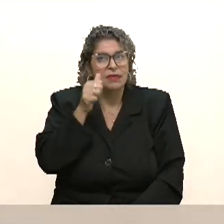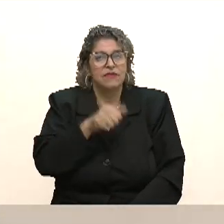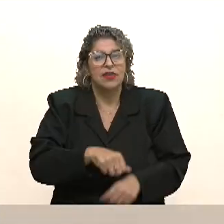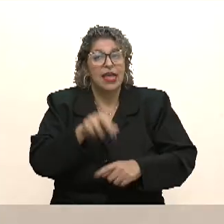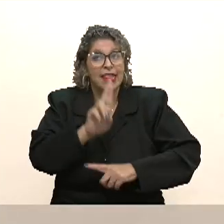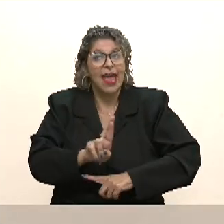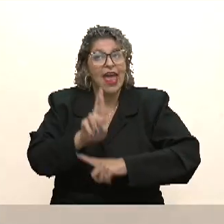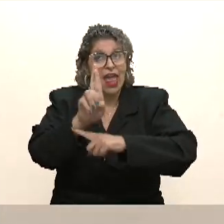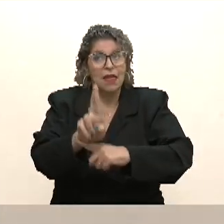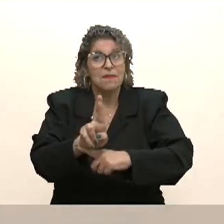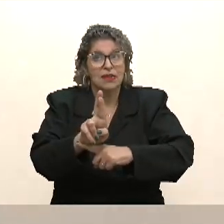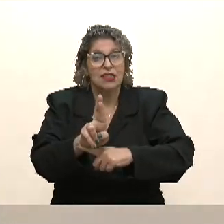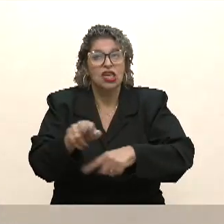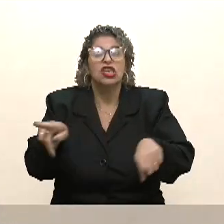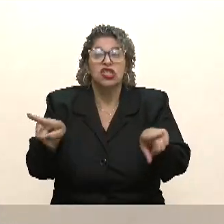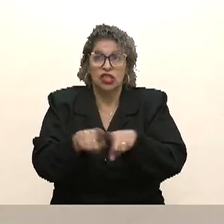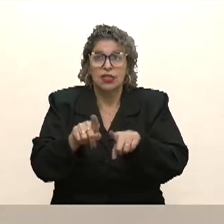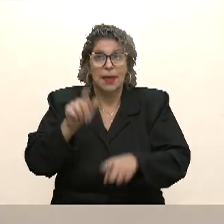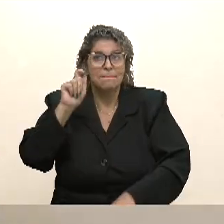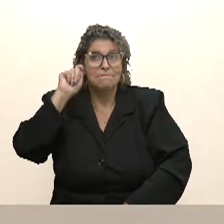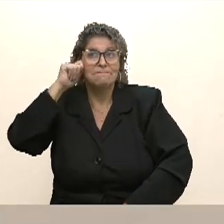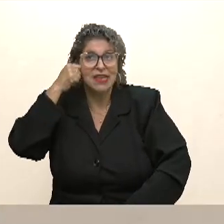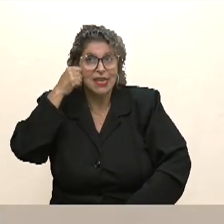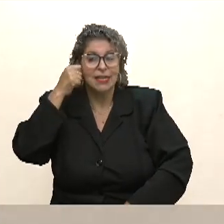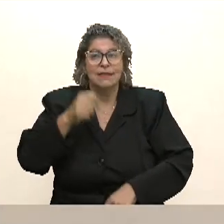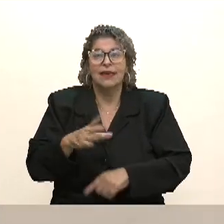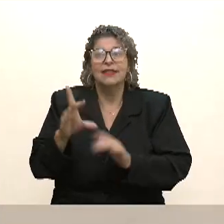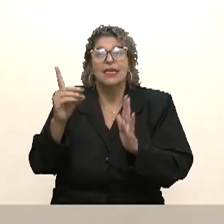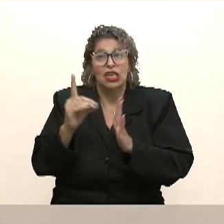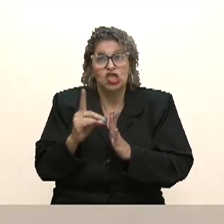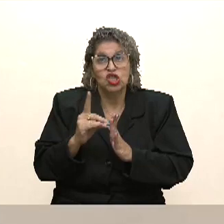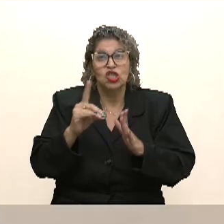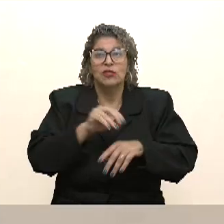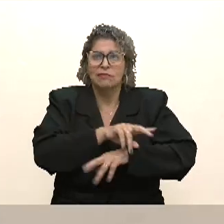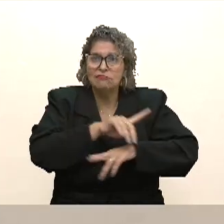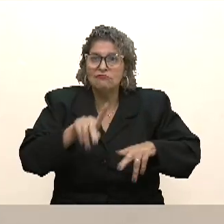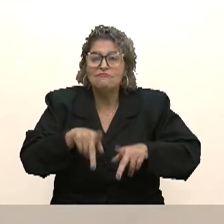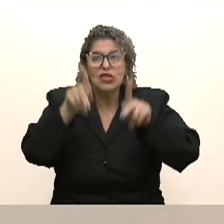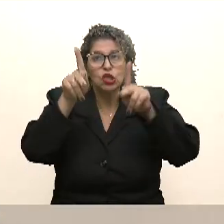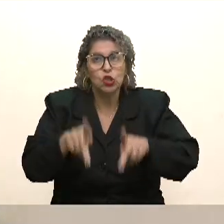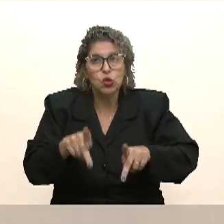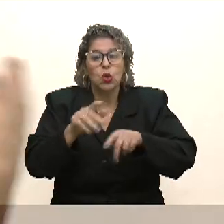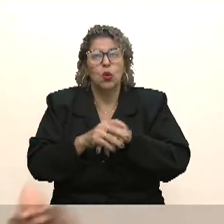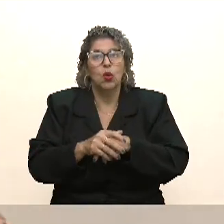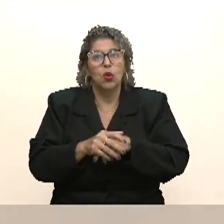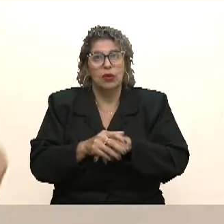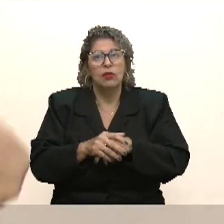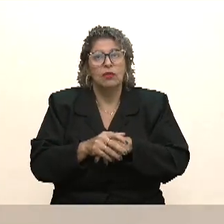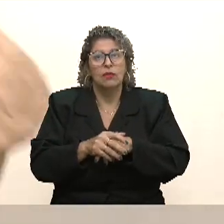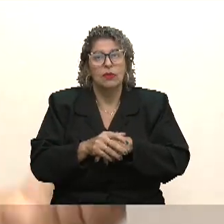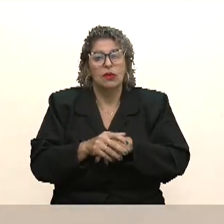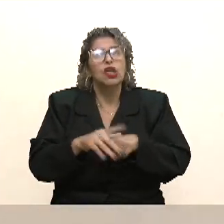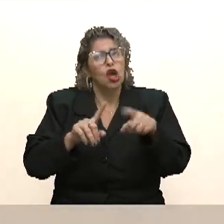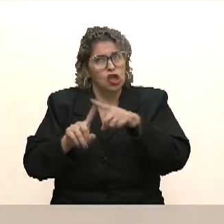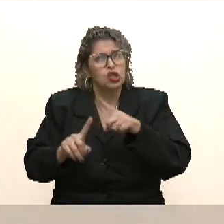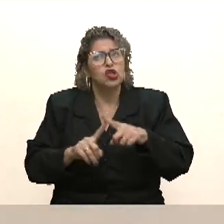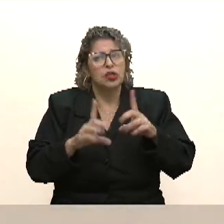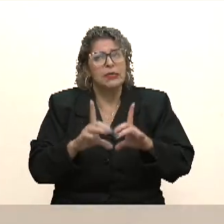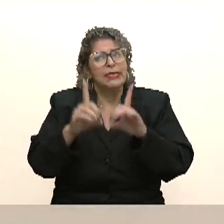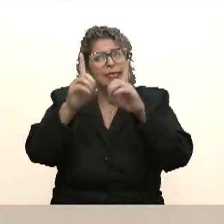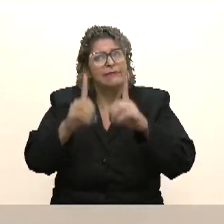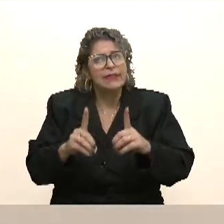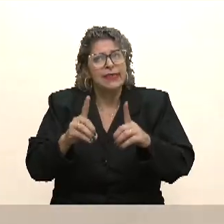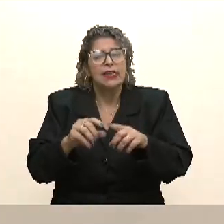representatividade de ter mulheres pretas, mulheres indígenas, pessoas com algum tipo de deficiência